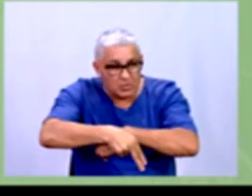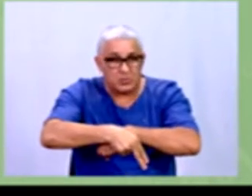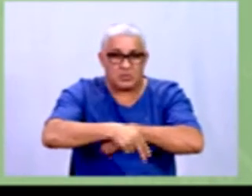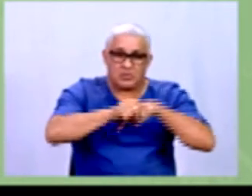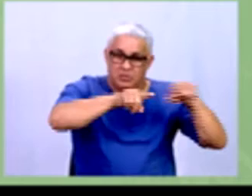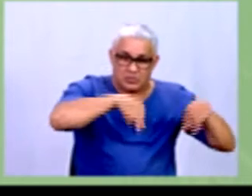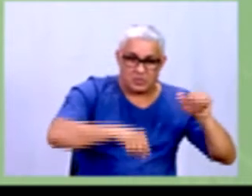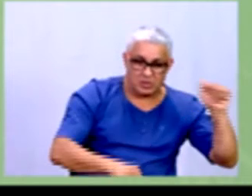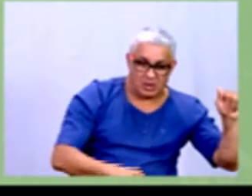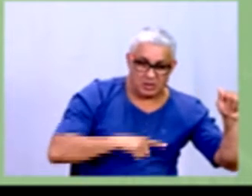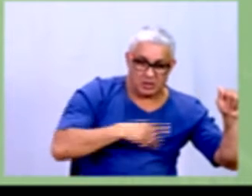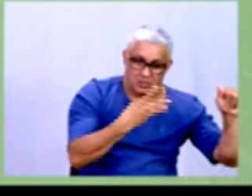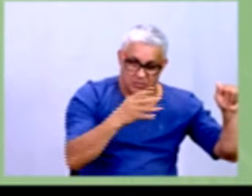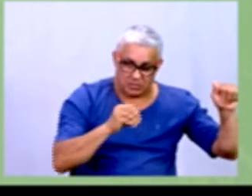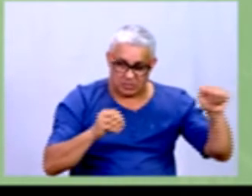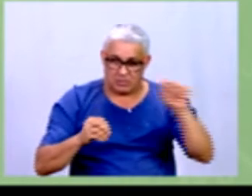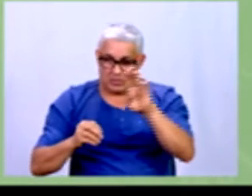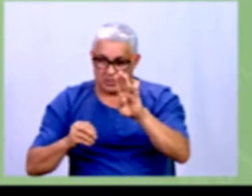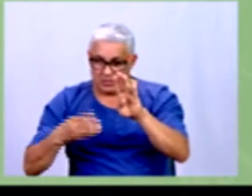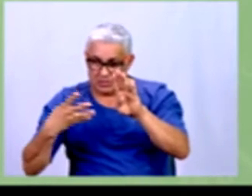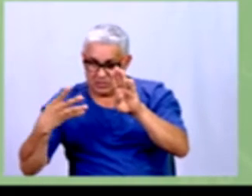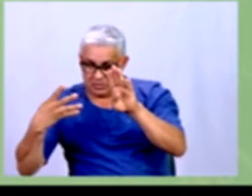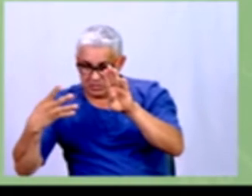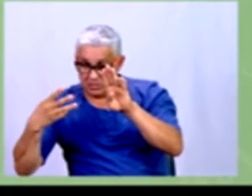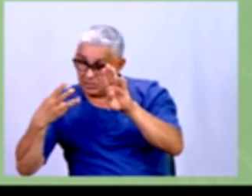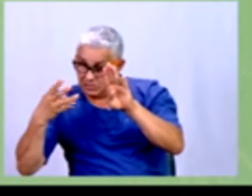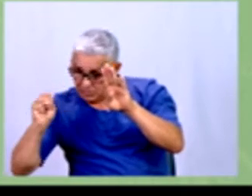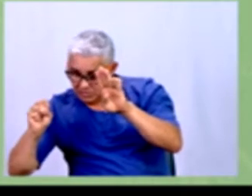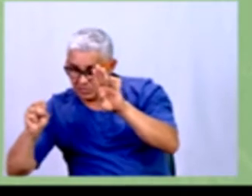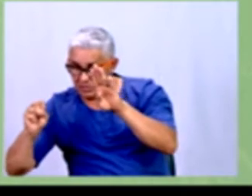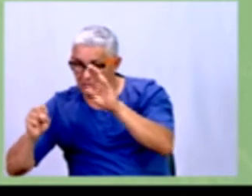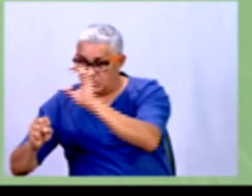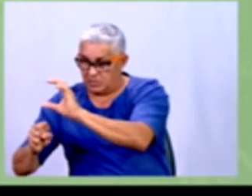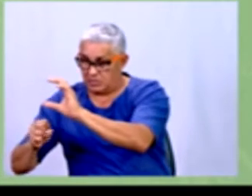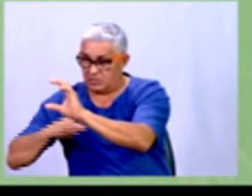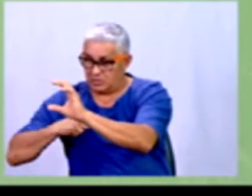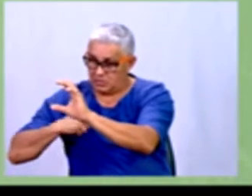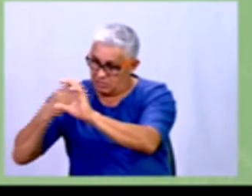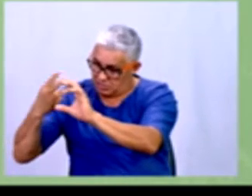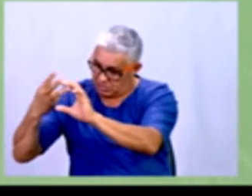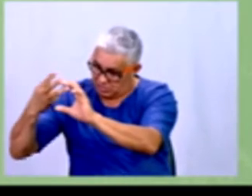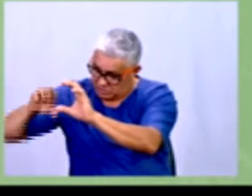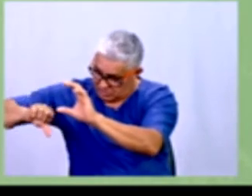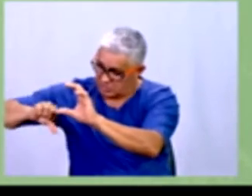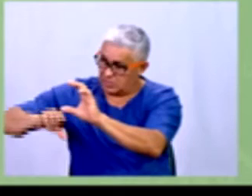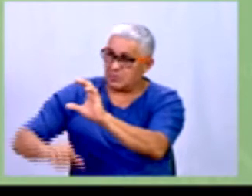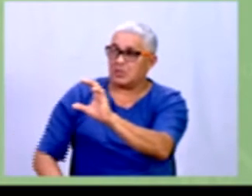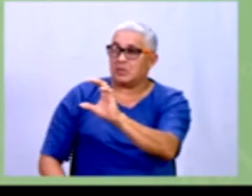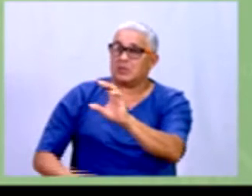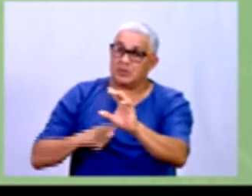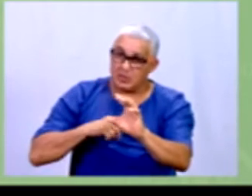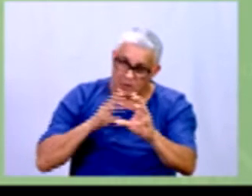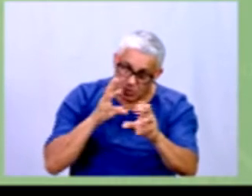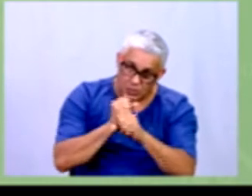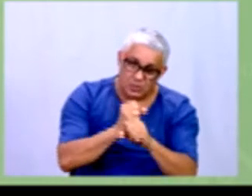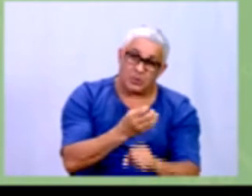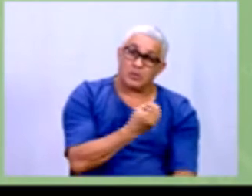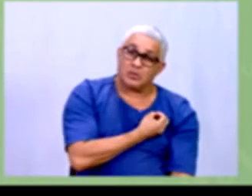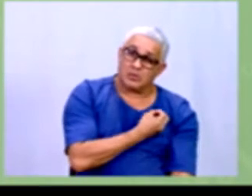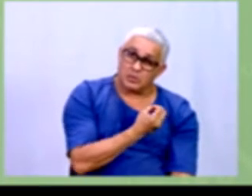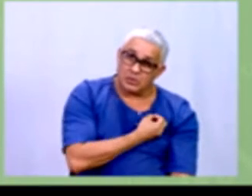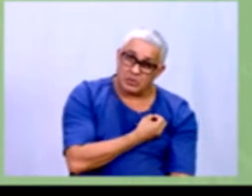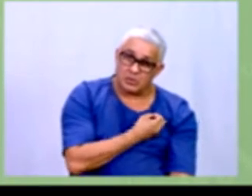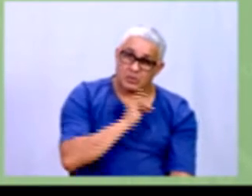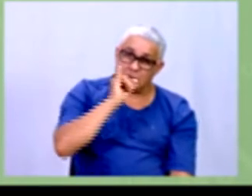A eu tenho 40, na sala B eu tenho 38 e na sala C eu tenho 39. Então, eu tenho números